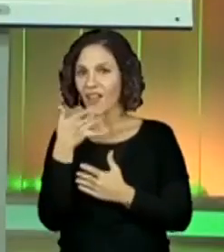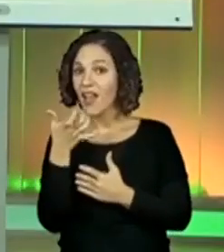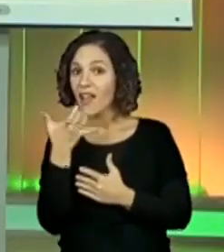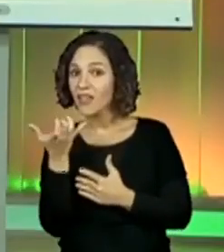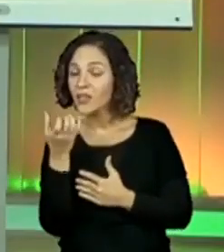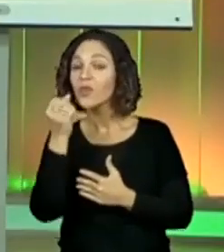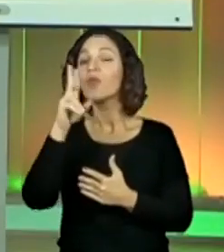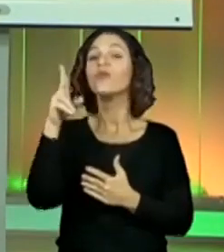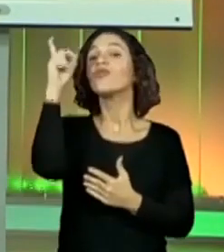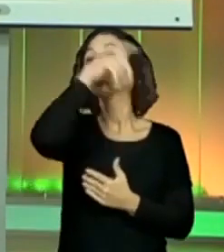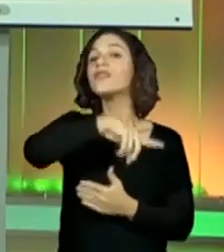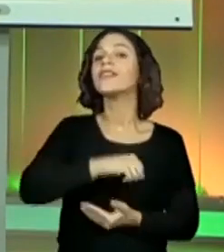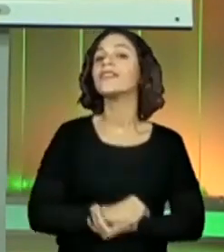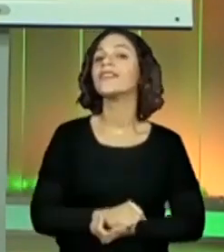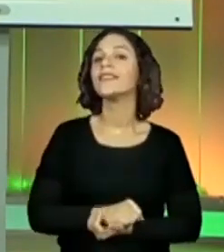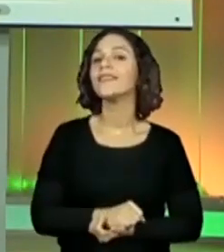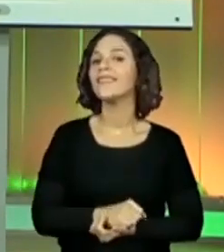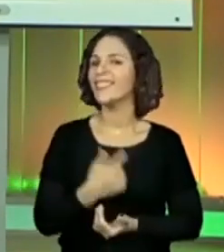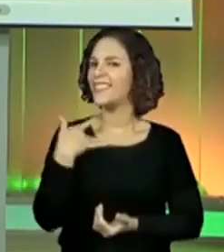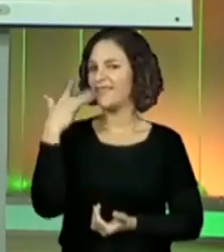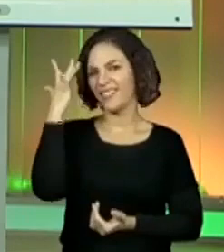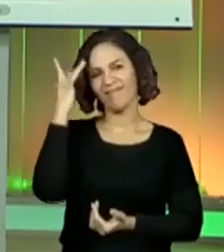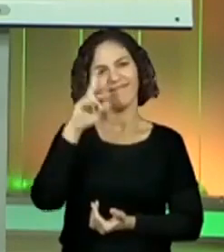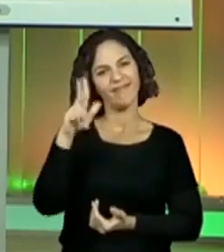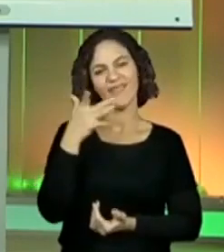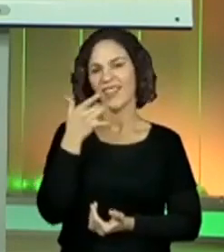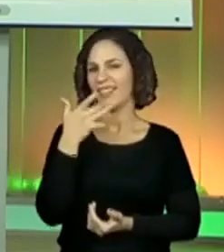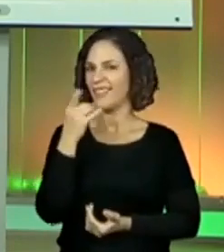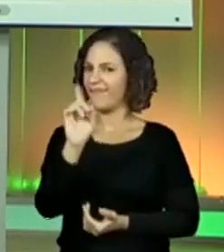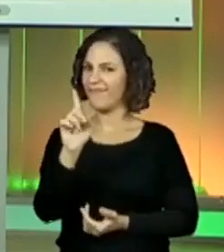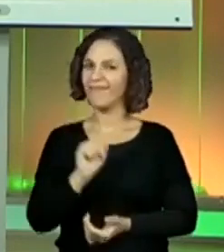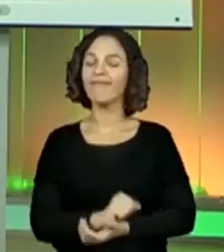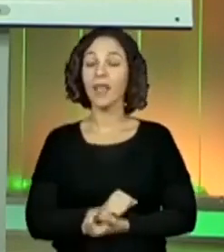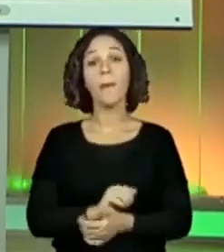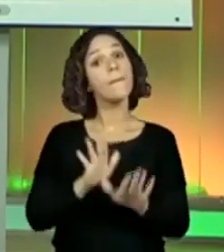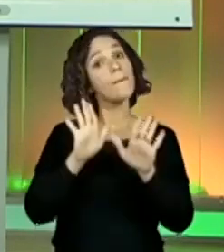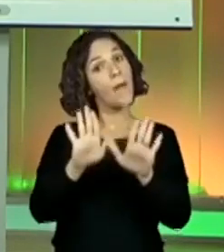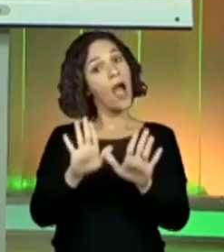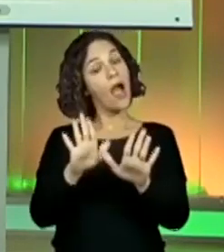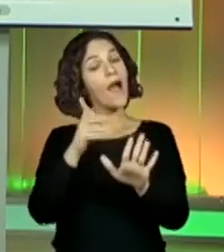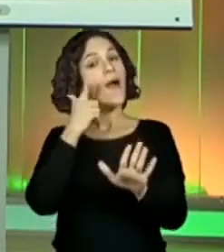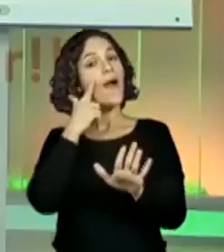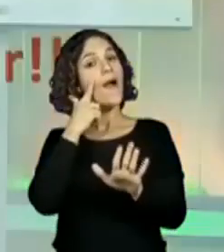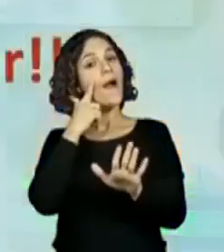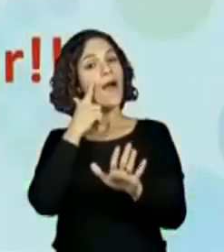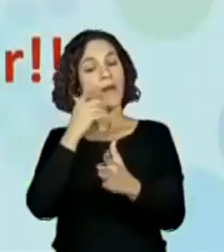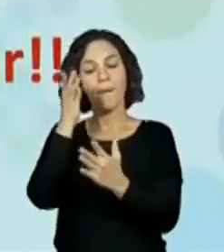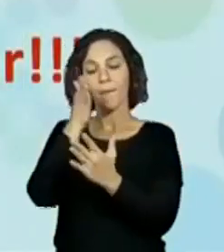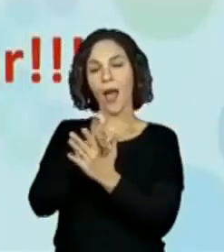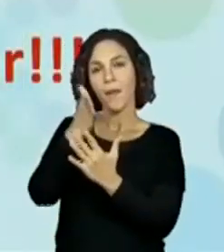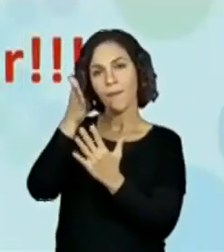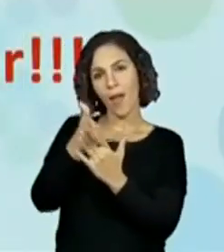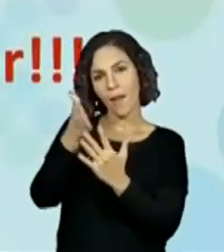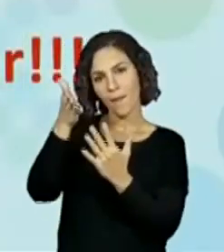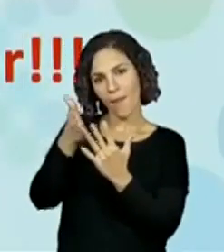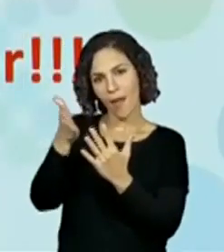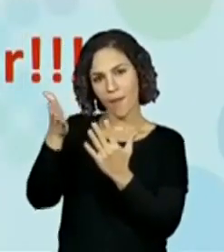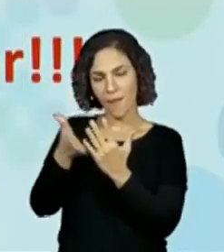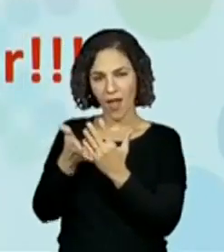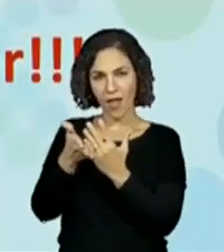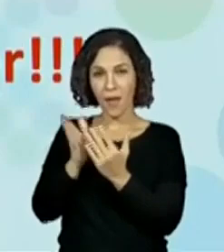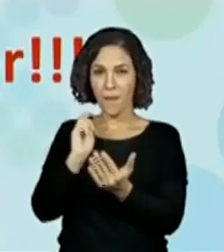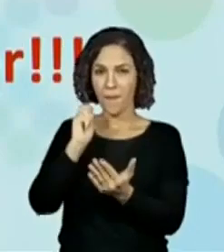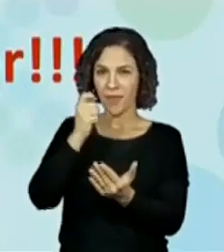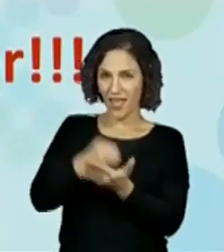você pensa aí? Eu acho que não, né? Mas olha só, gente. Não é fácil de pagar, mas é simples de calcular.